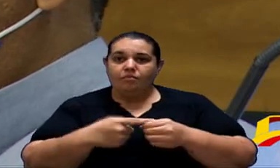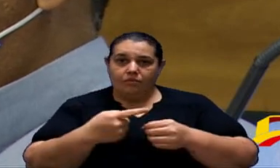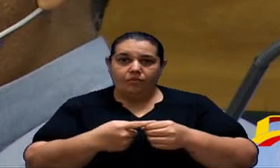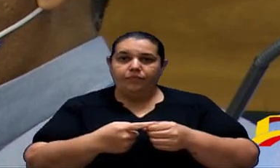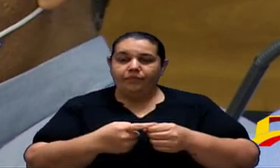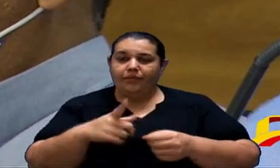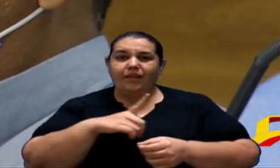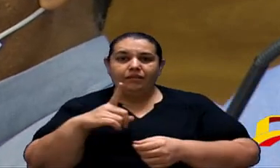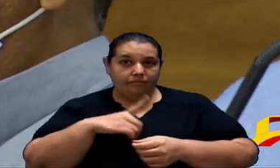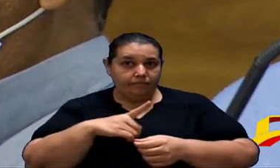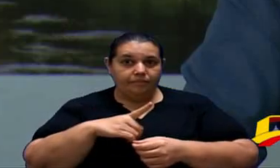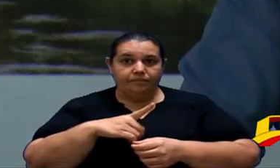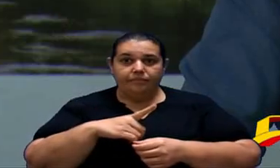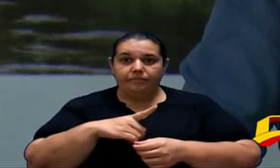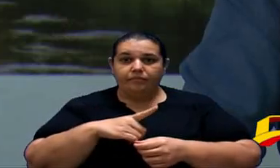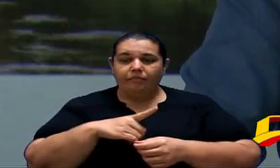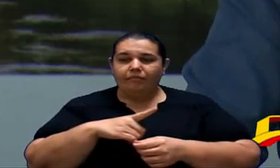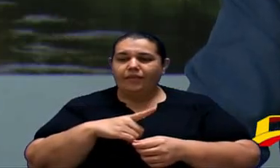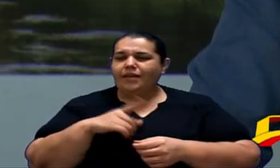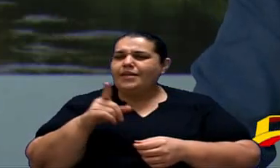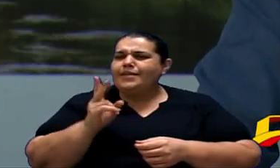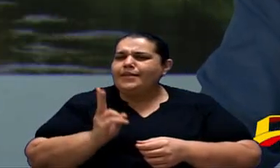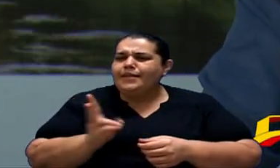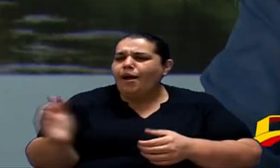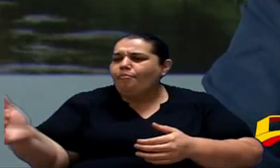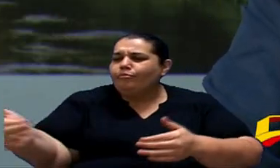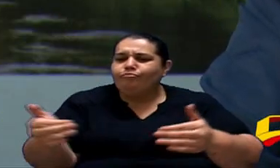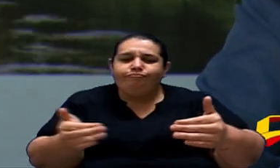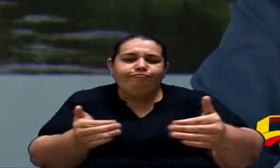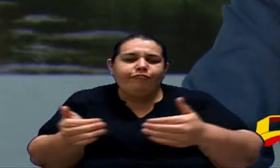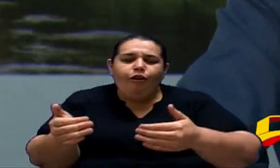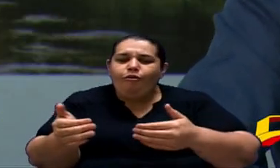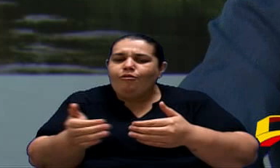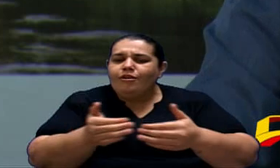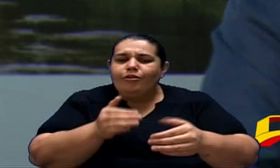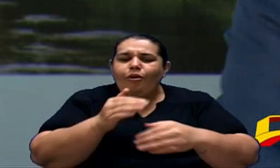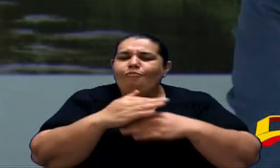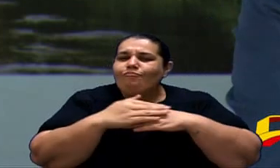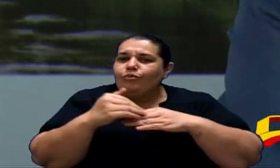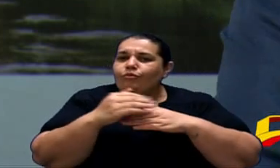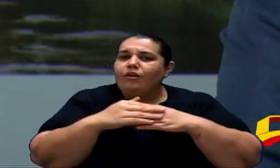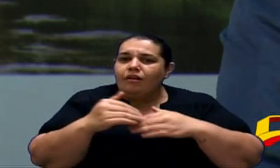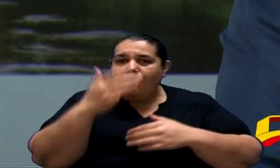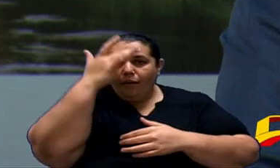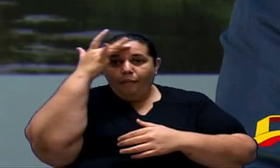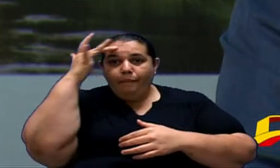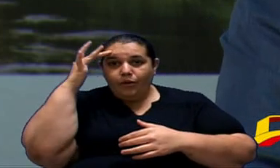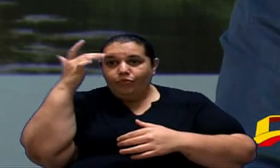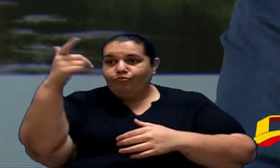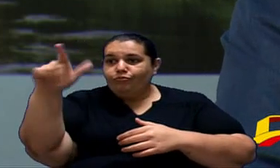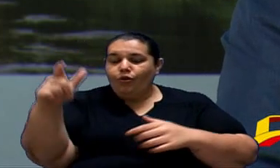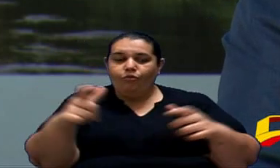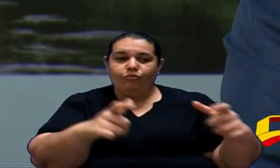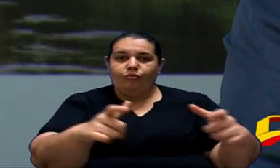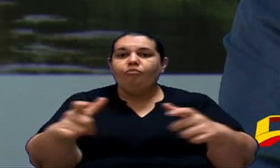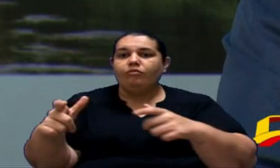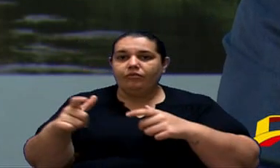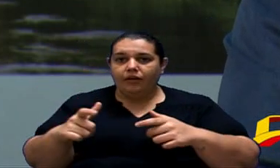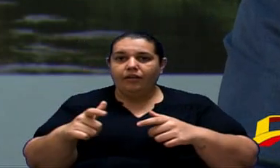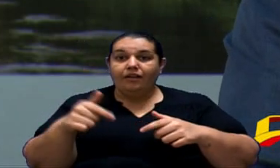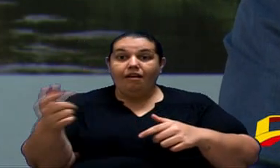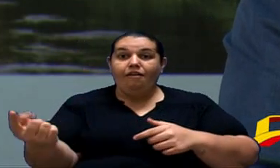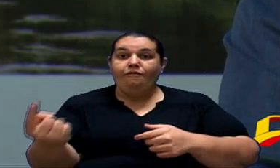Que tem Acolhido Muitas Pessoas E essas Pessoas Vêm Para a nossa Cidade